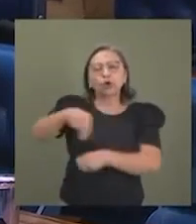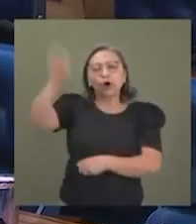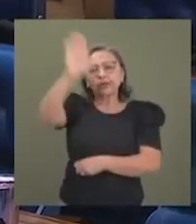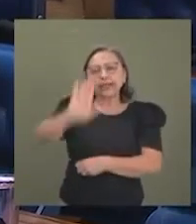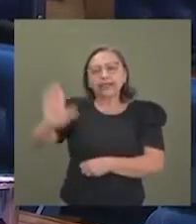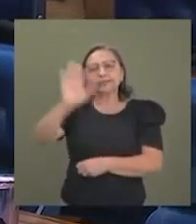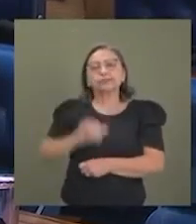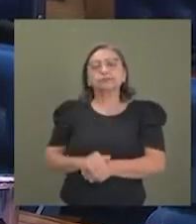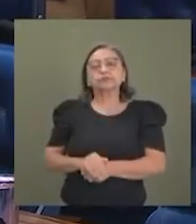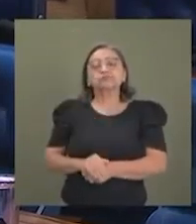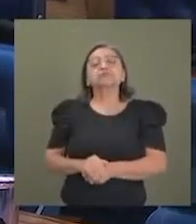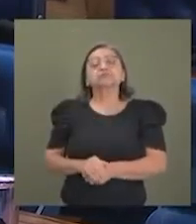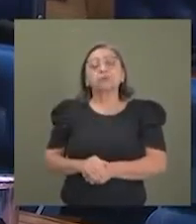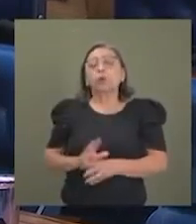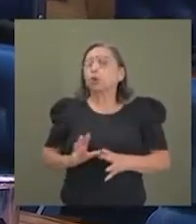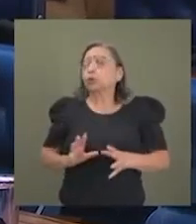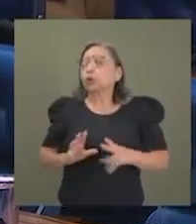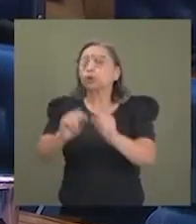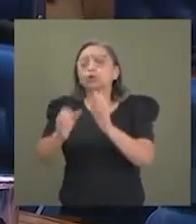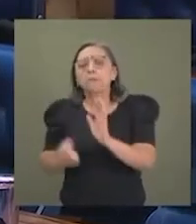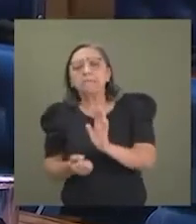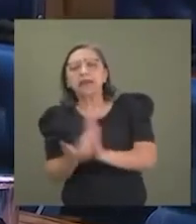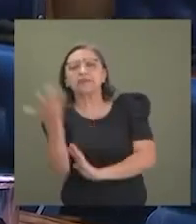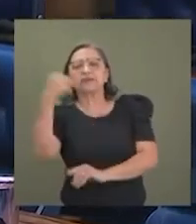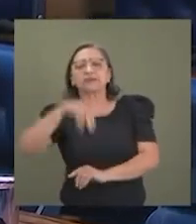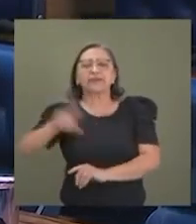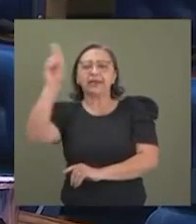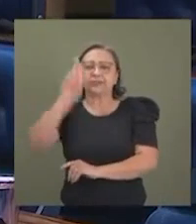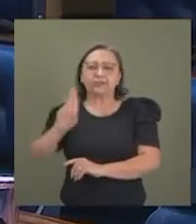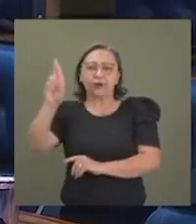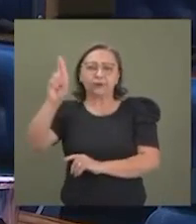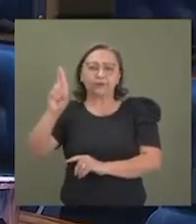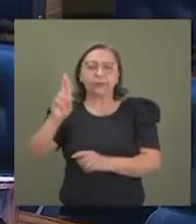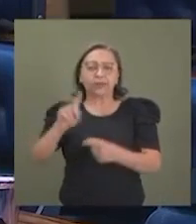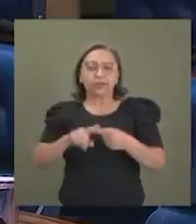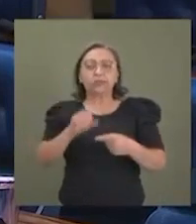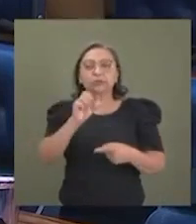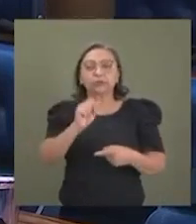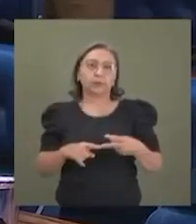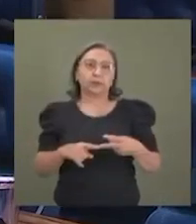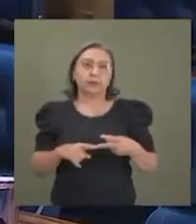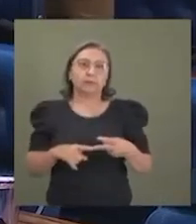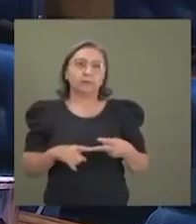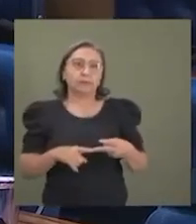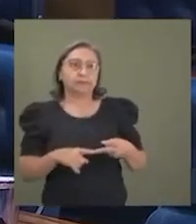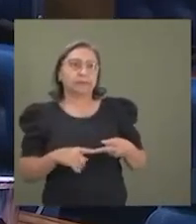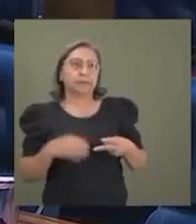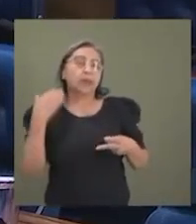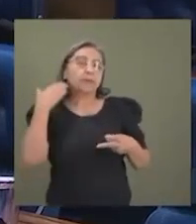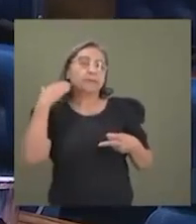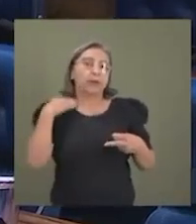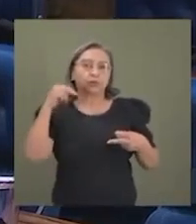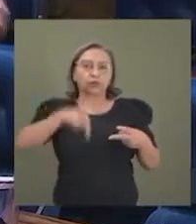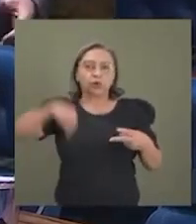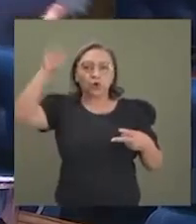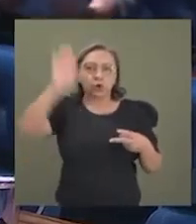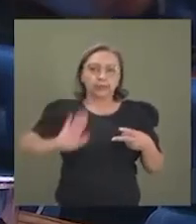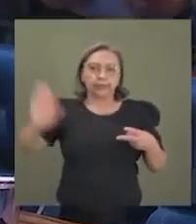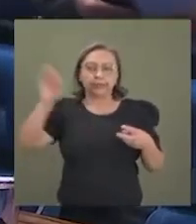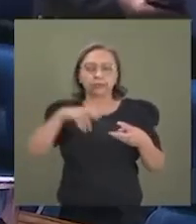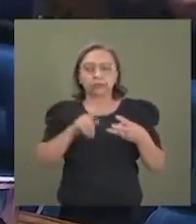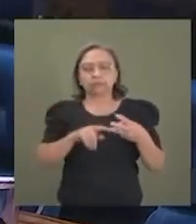com todos os benefícios da região Nordeste, da Sudene, do Banco do Nordeste. Enfim,